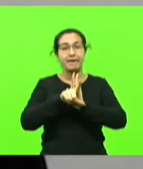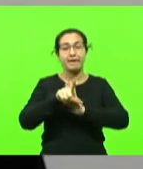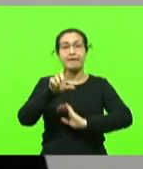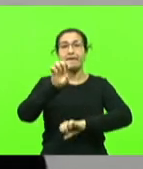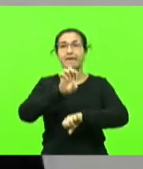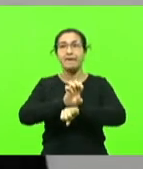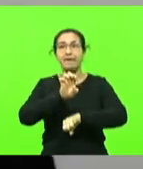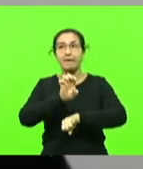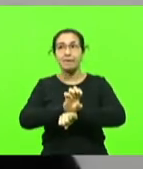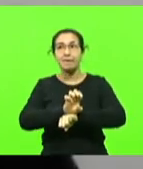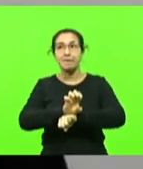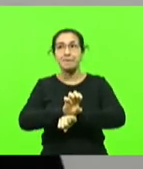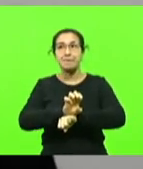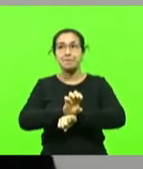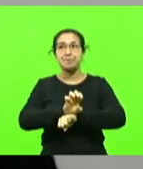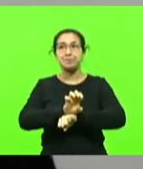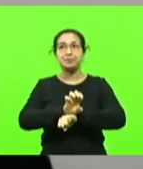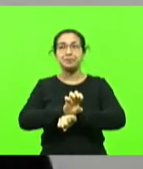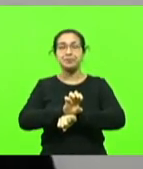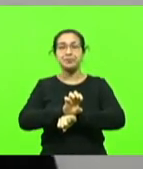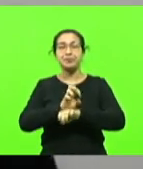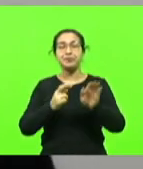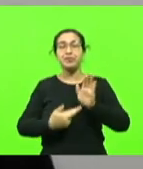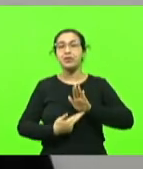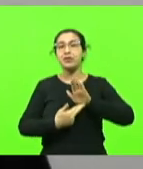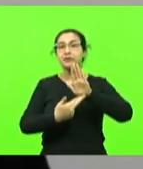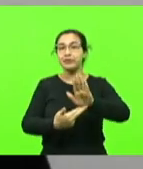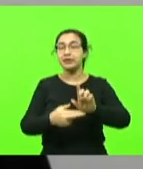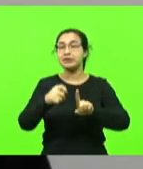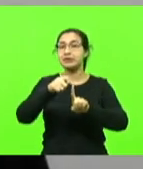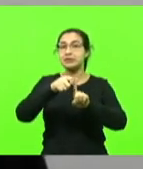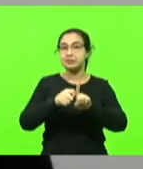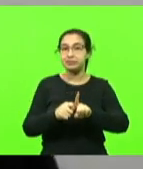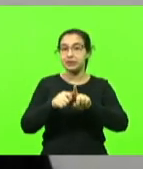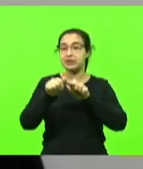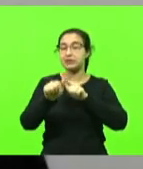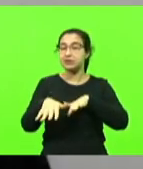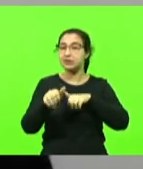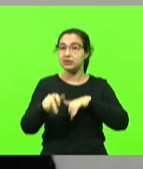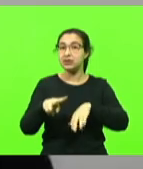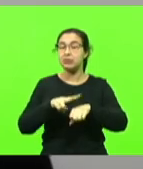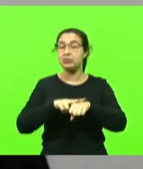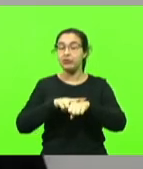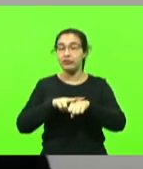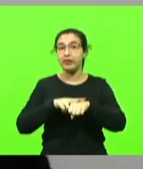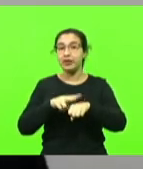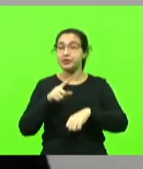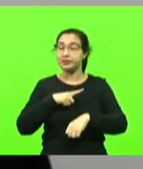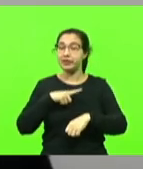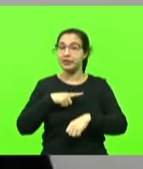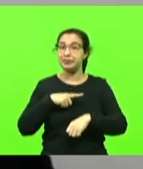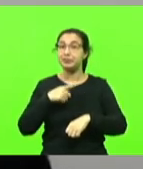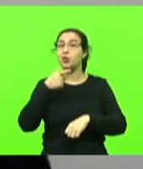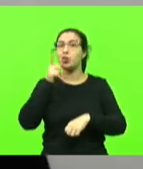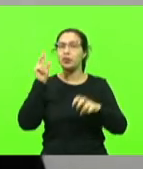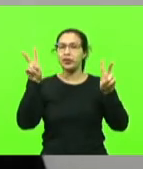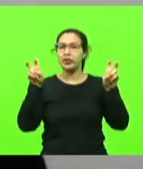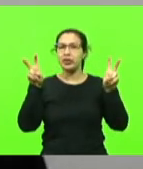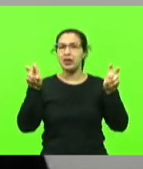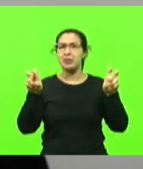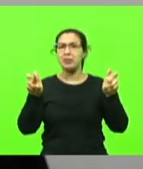faz referência a esse mês como o mês do Setembro Verde e ontem o nosso tema foram quais